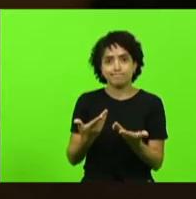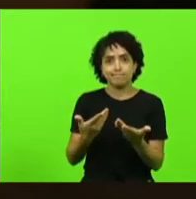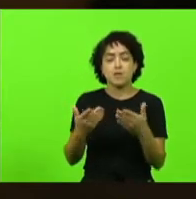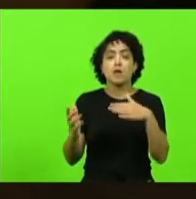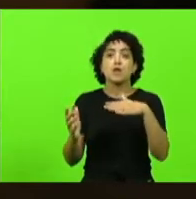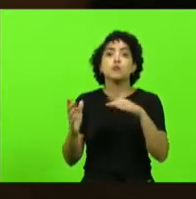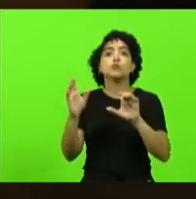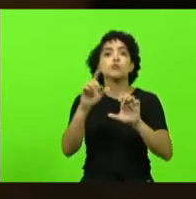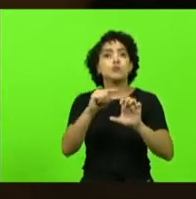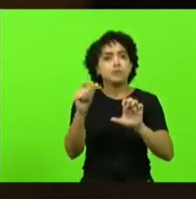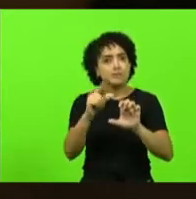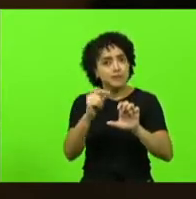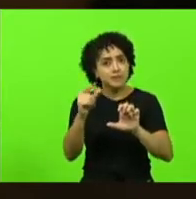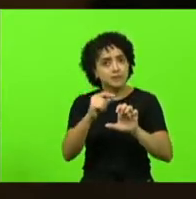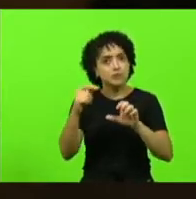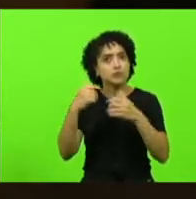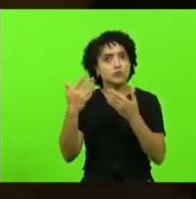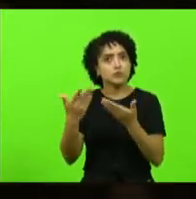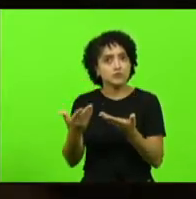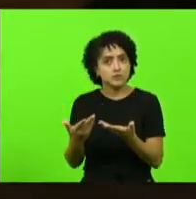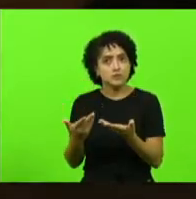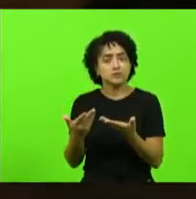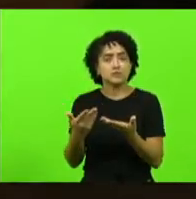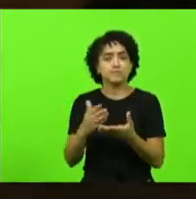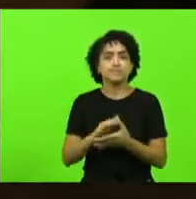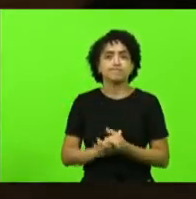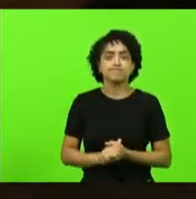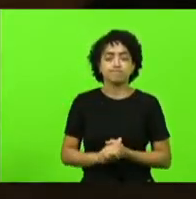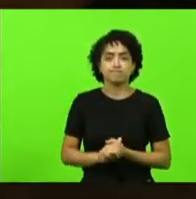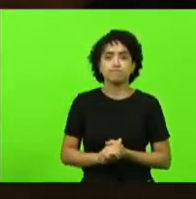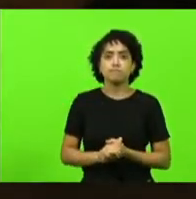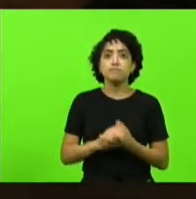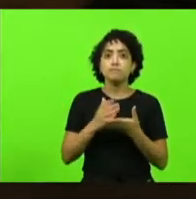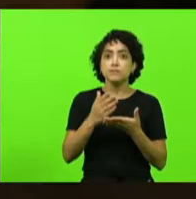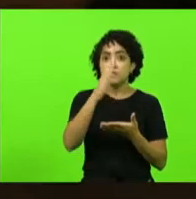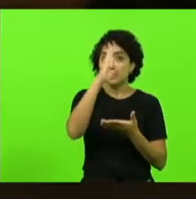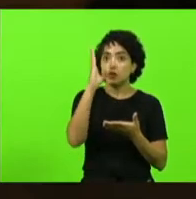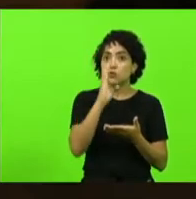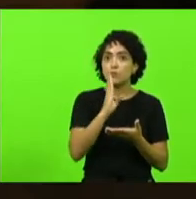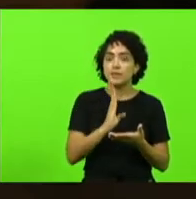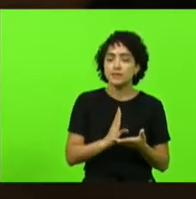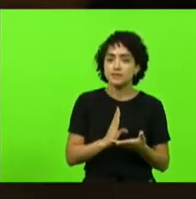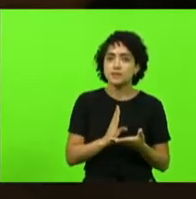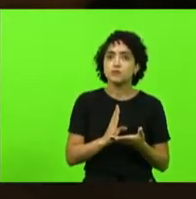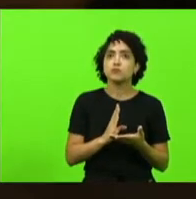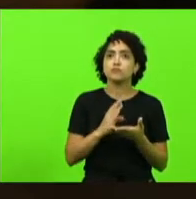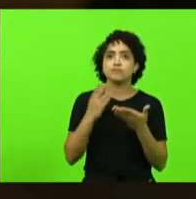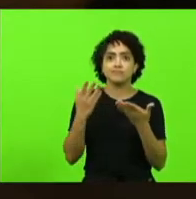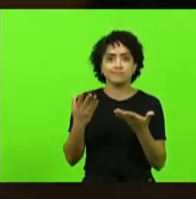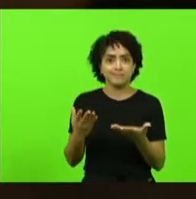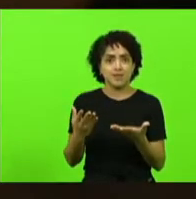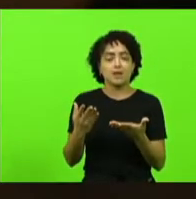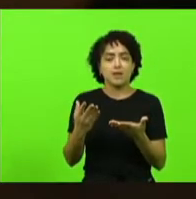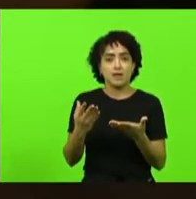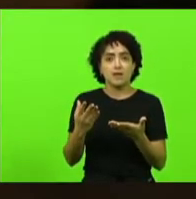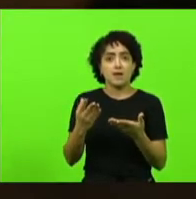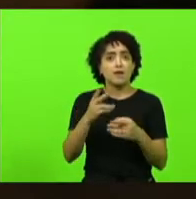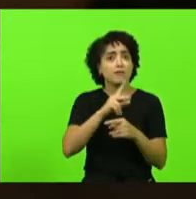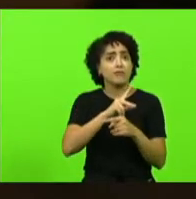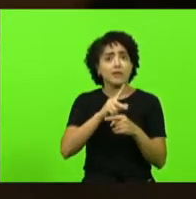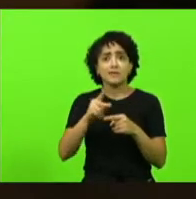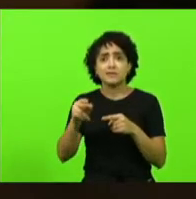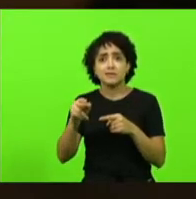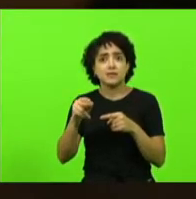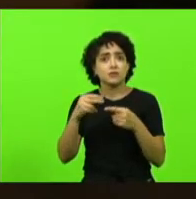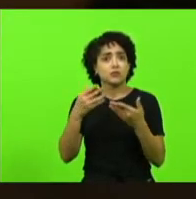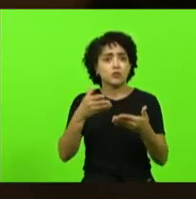e a prosperidade daí decorrente e o Brasil é campeão em colocar